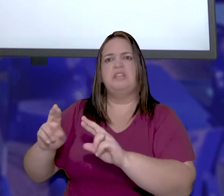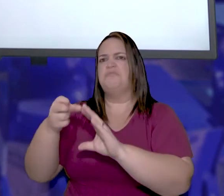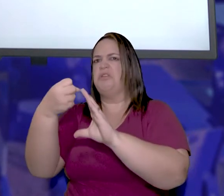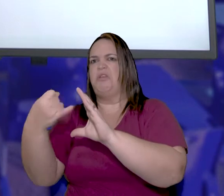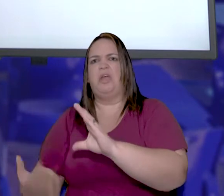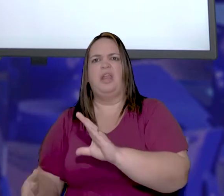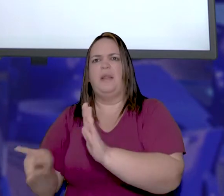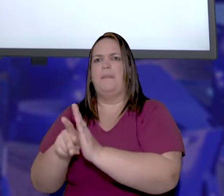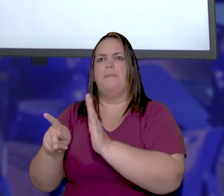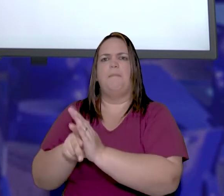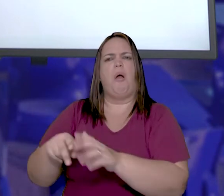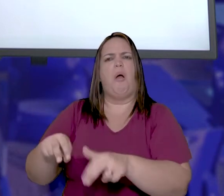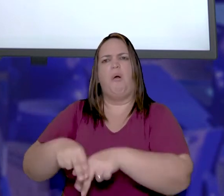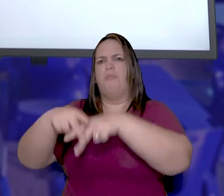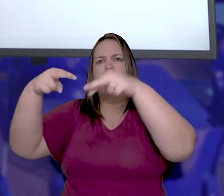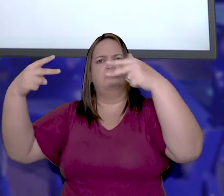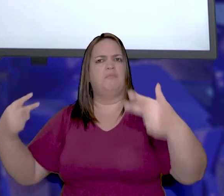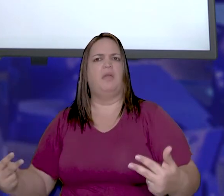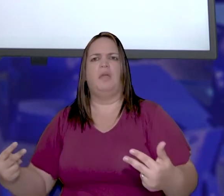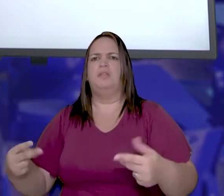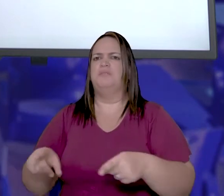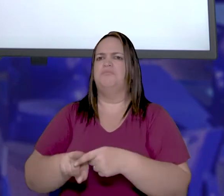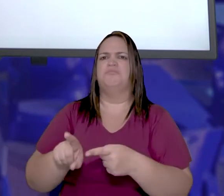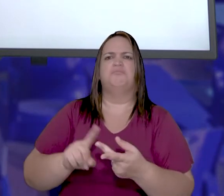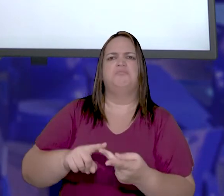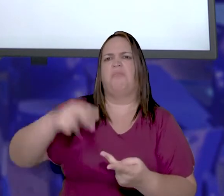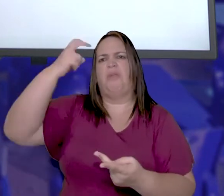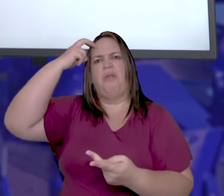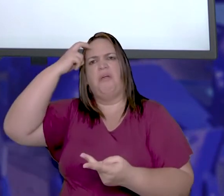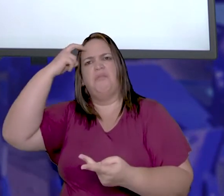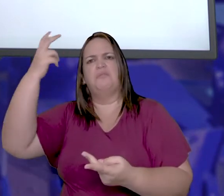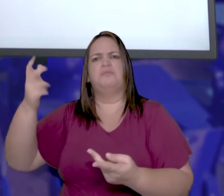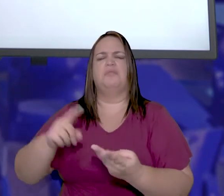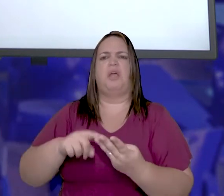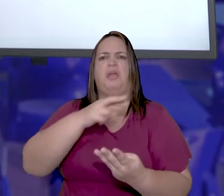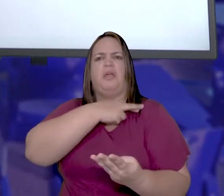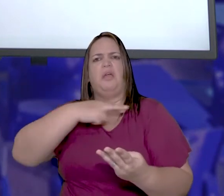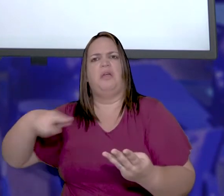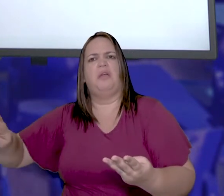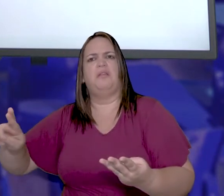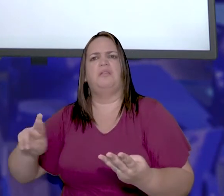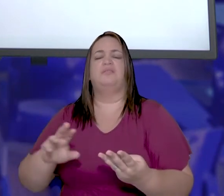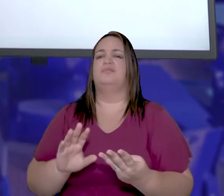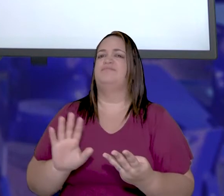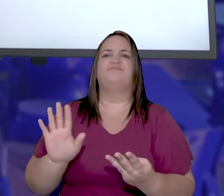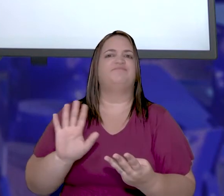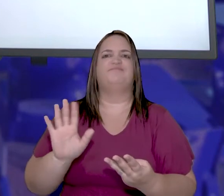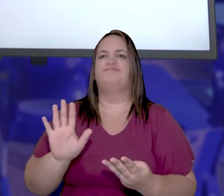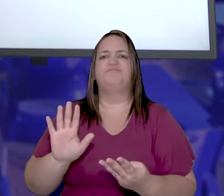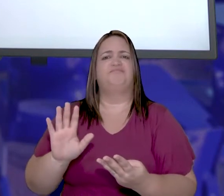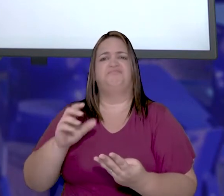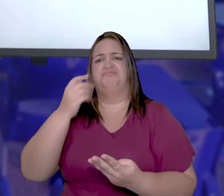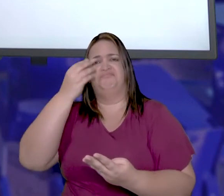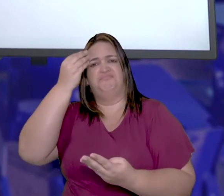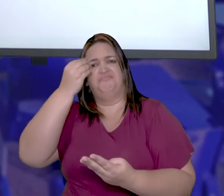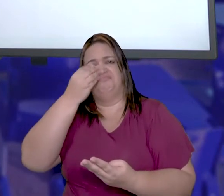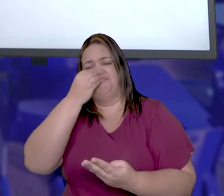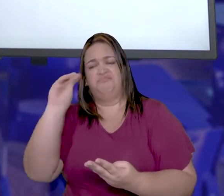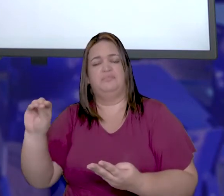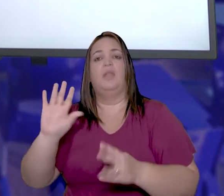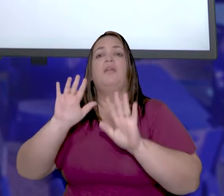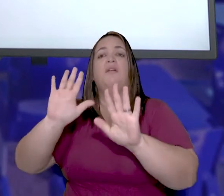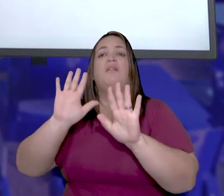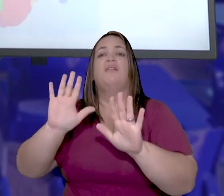forma. Ou seja, sem respeitar características étnicas, culturais,